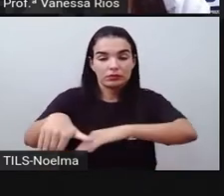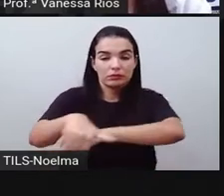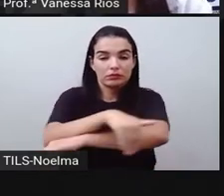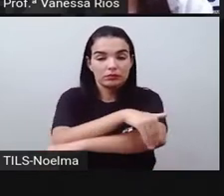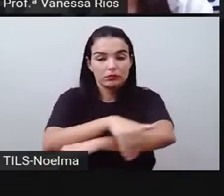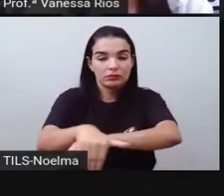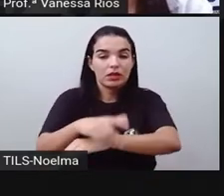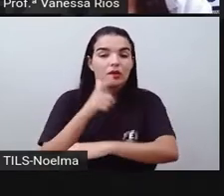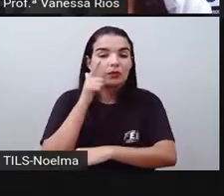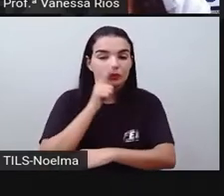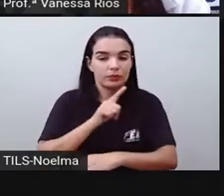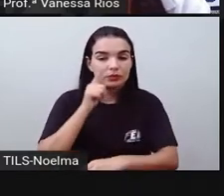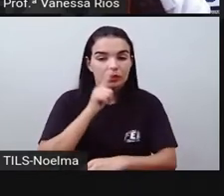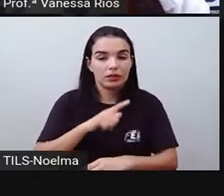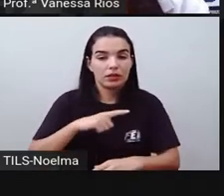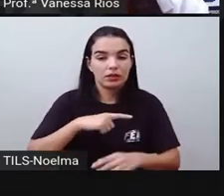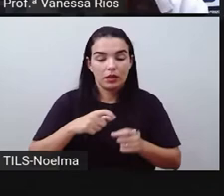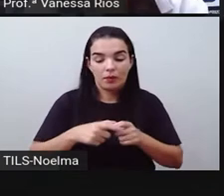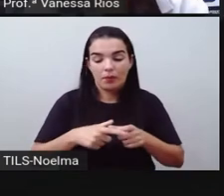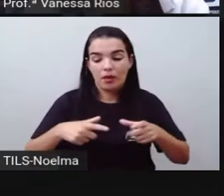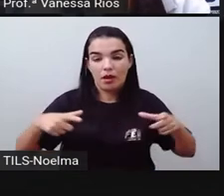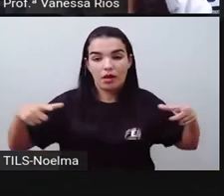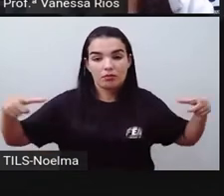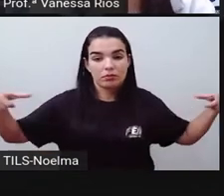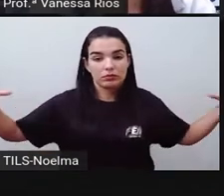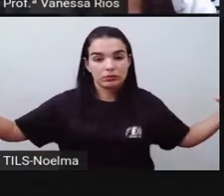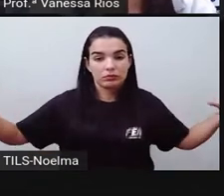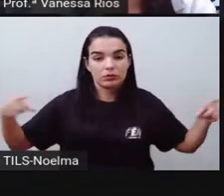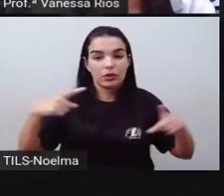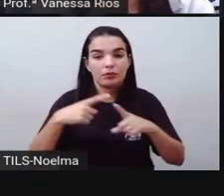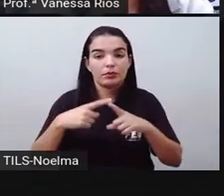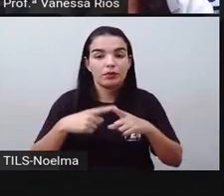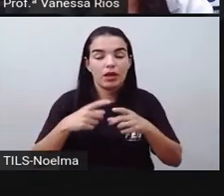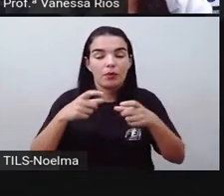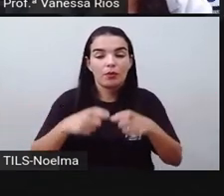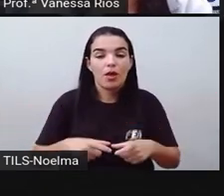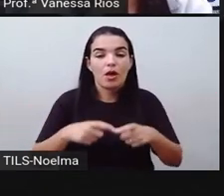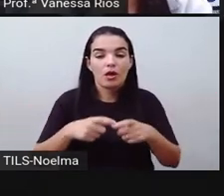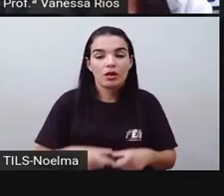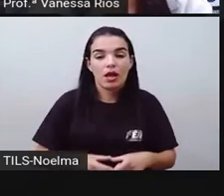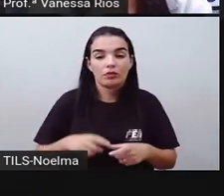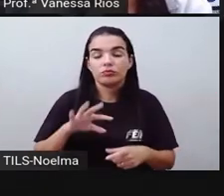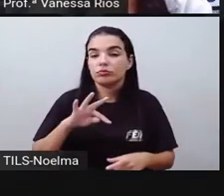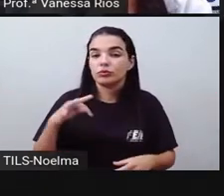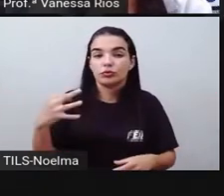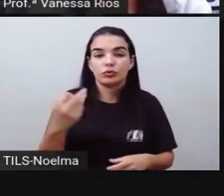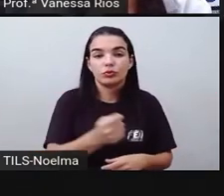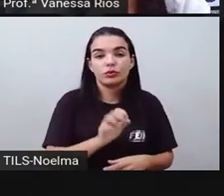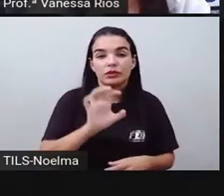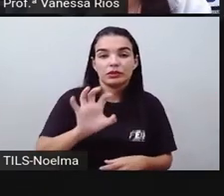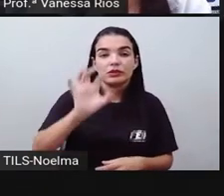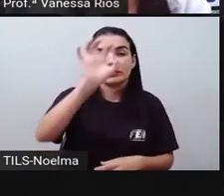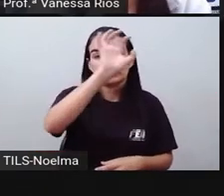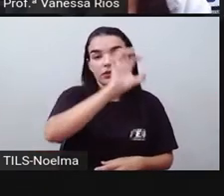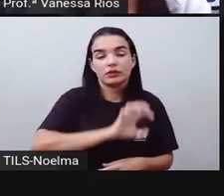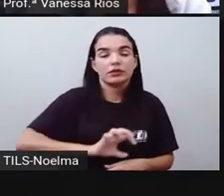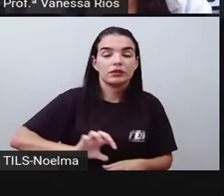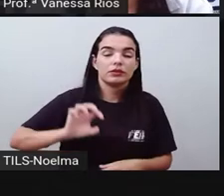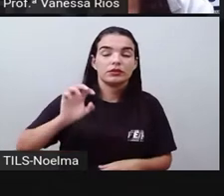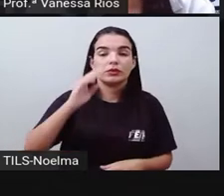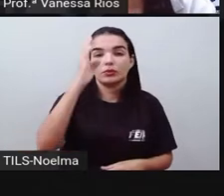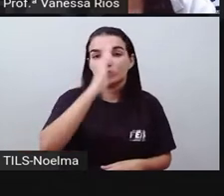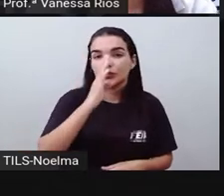conseguem ter aí uma amplitude maior, porque elas conseguem estar localizadas em várias regiões do nosso